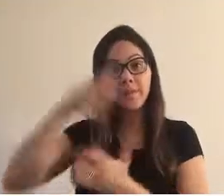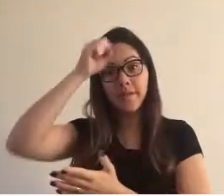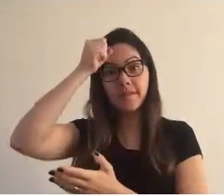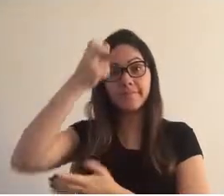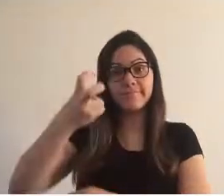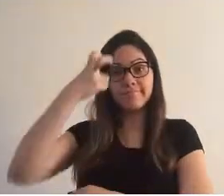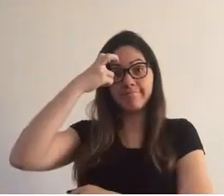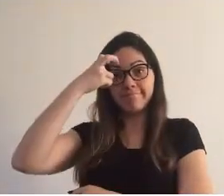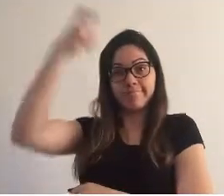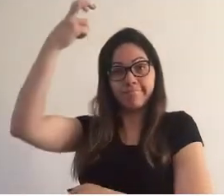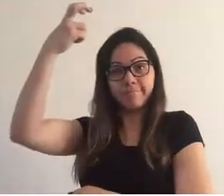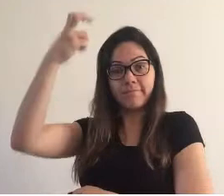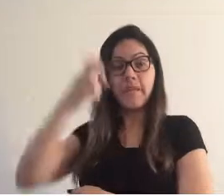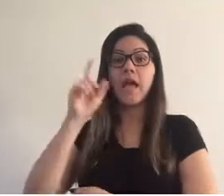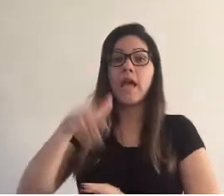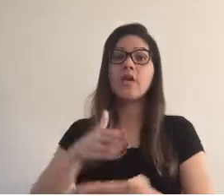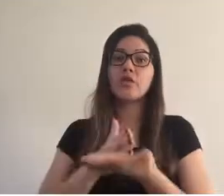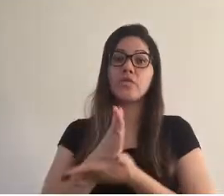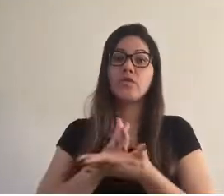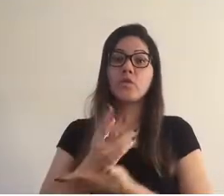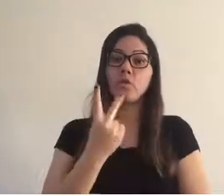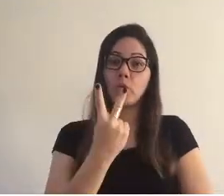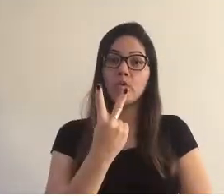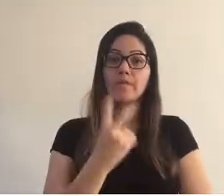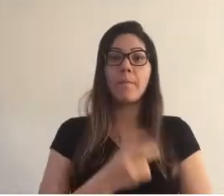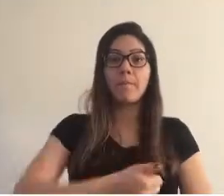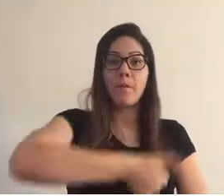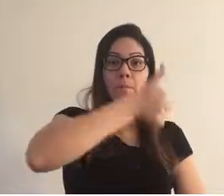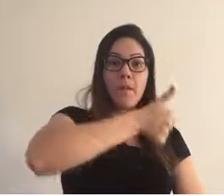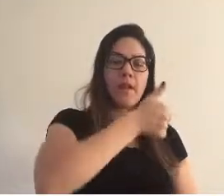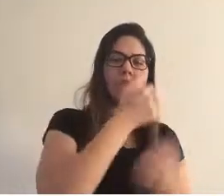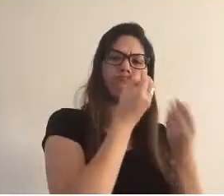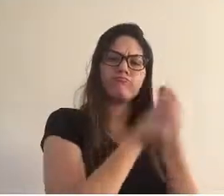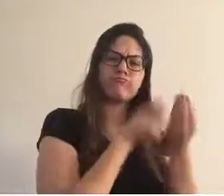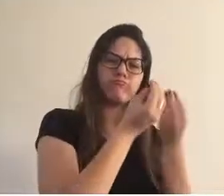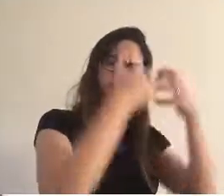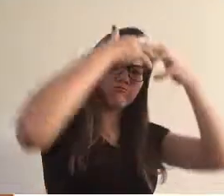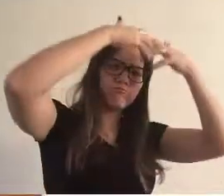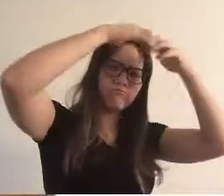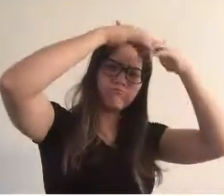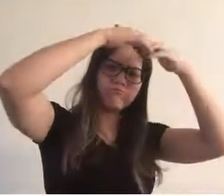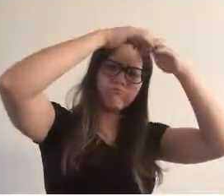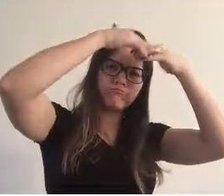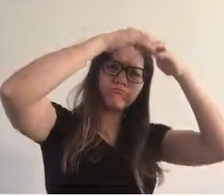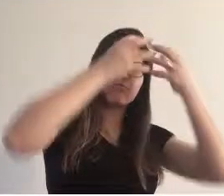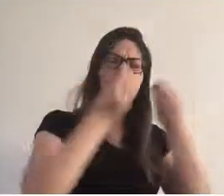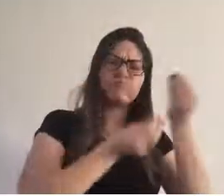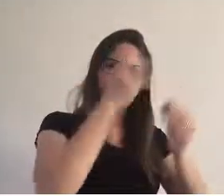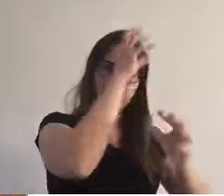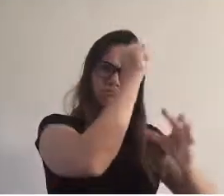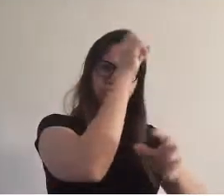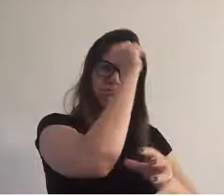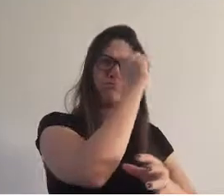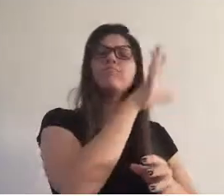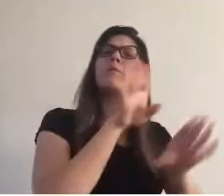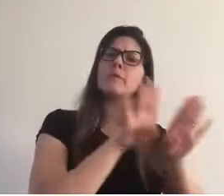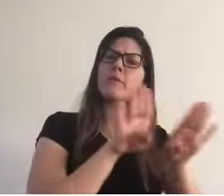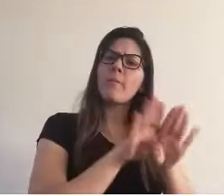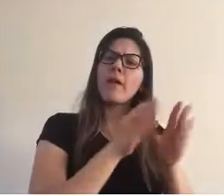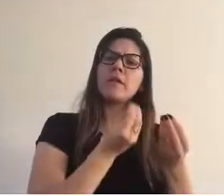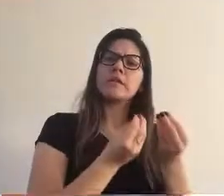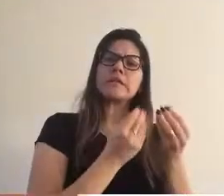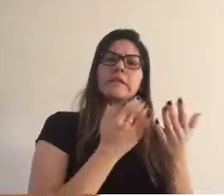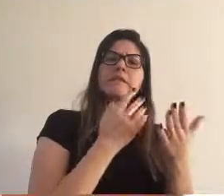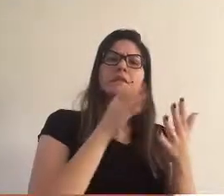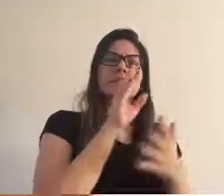é dividido em duas partes. A primeira trata da programação do cérebro, que mostra como funciona o processo de aprendizagem